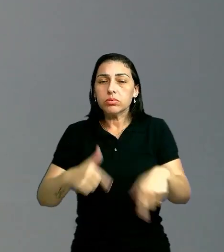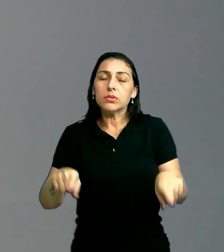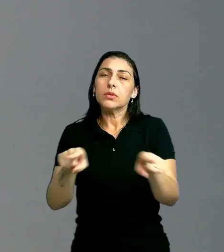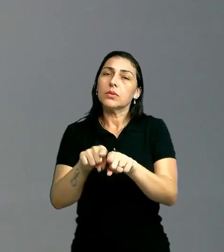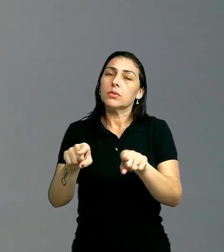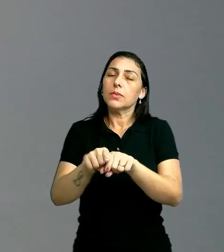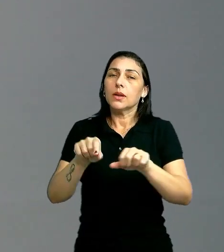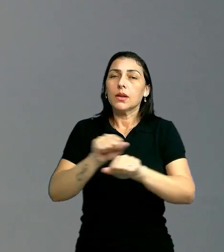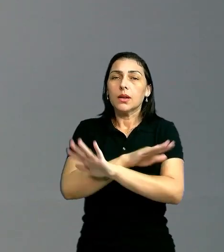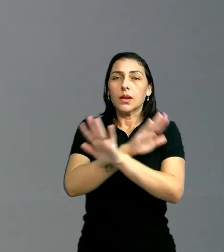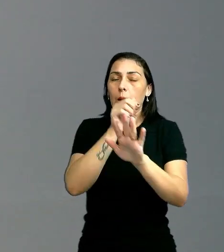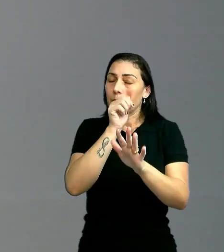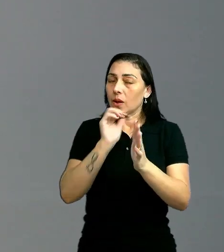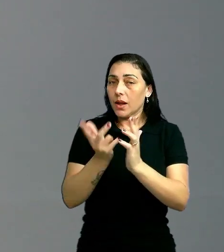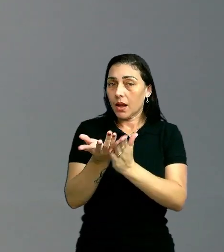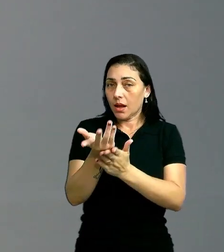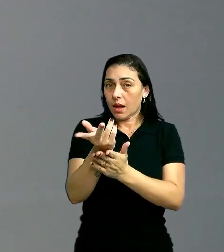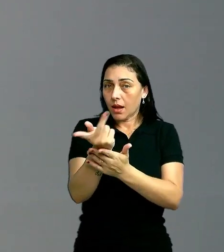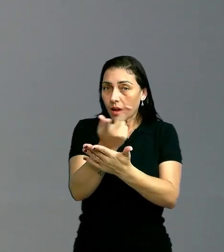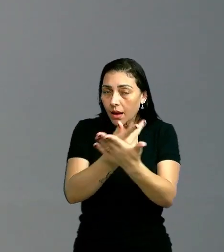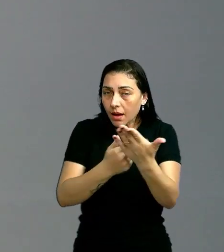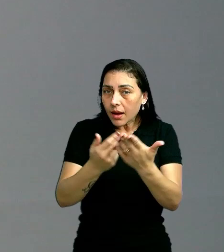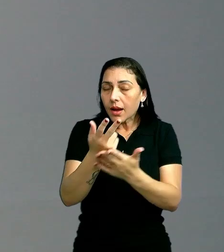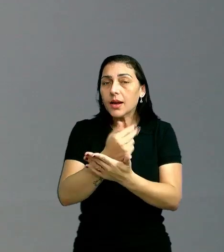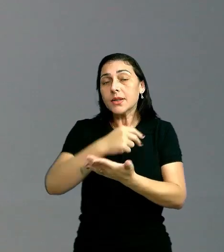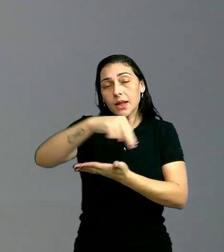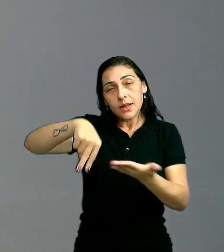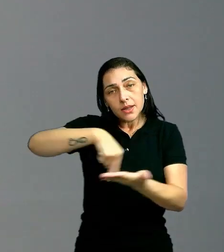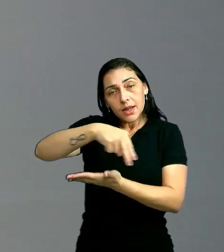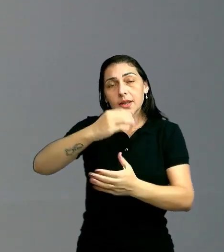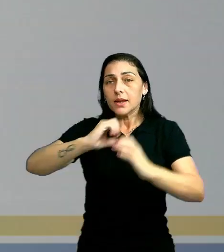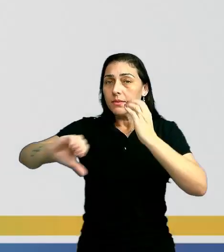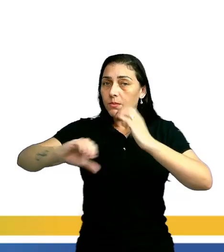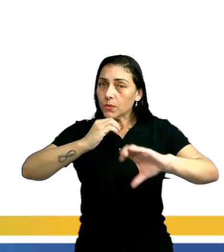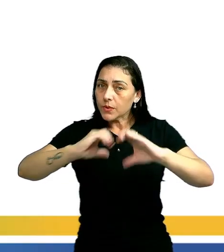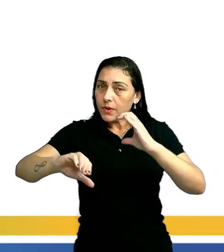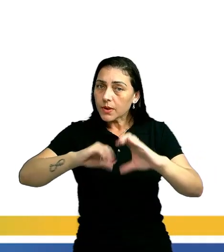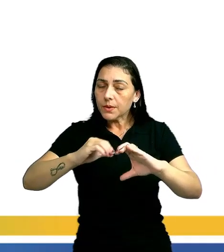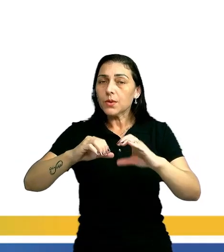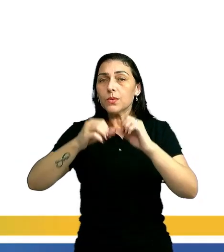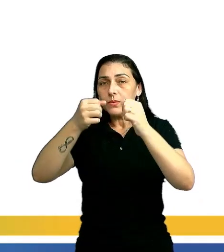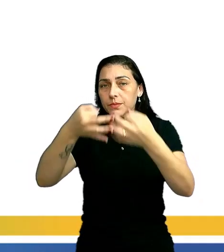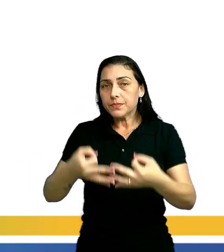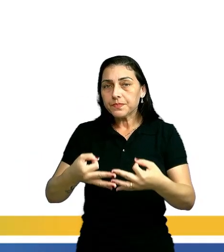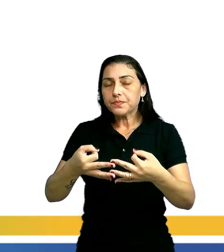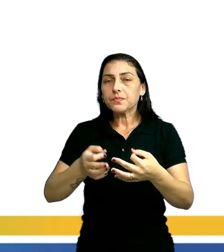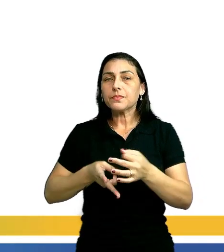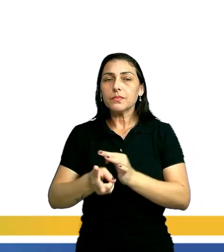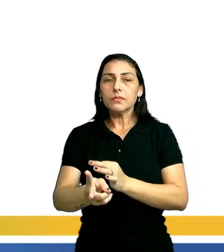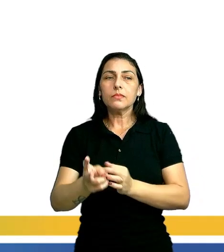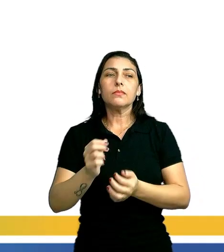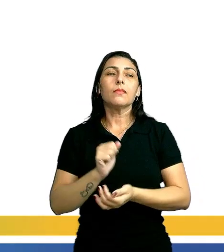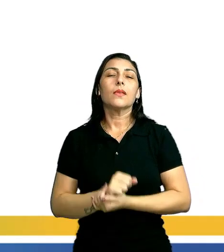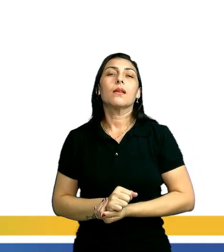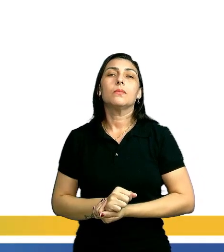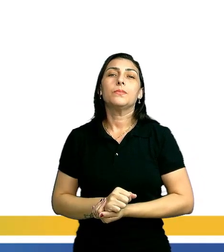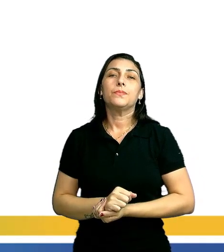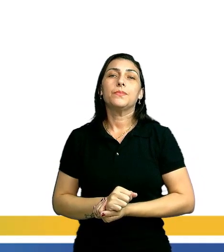acerca, claro, de arte, acerca da dança, acerca da música, correto? Continuando.